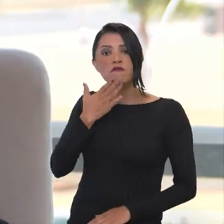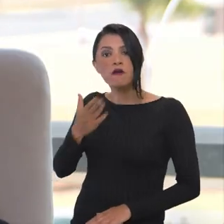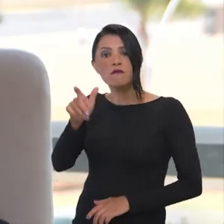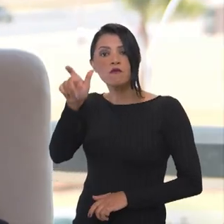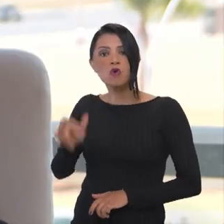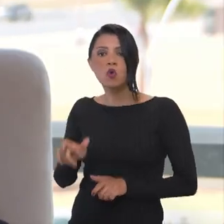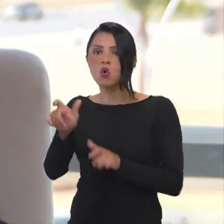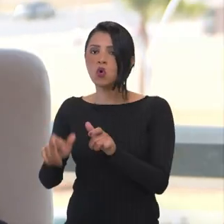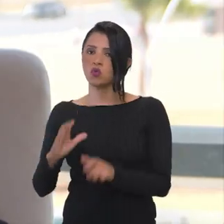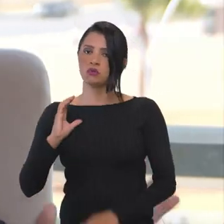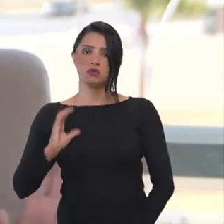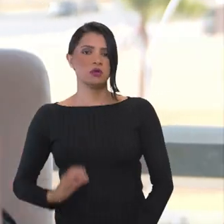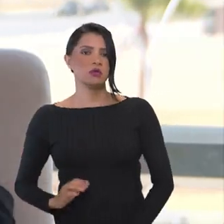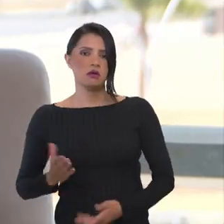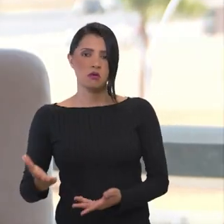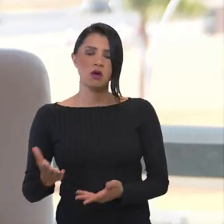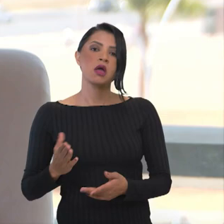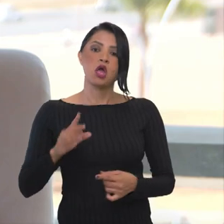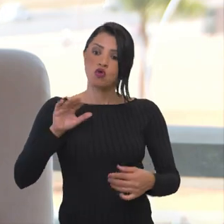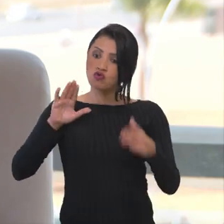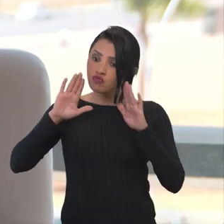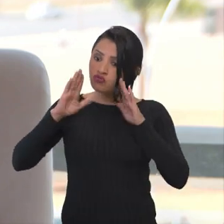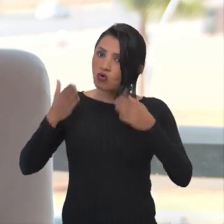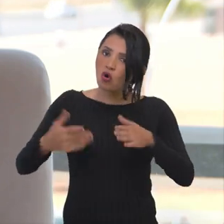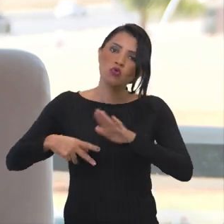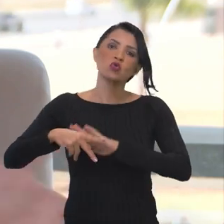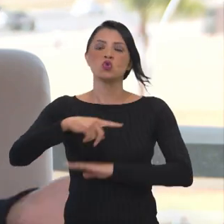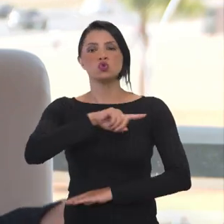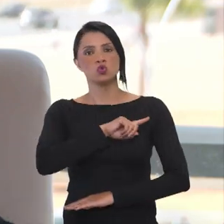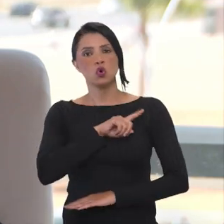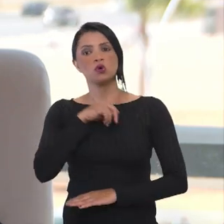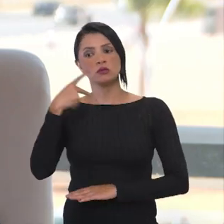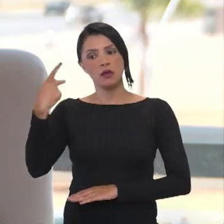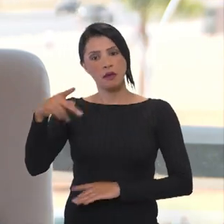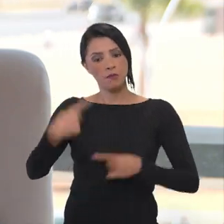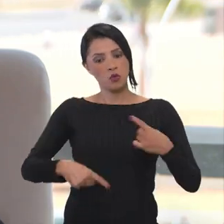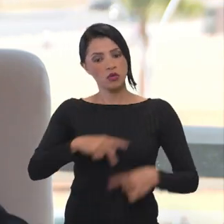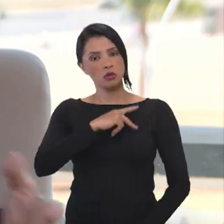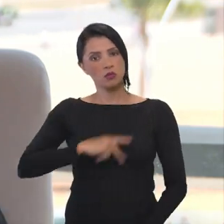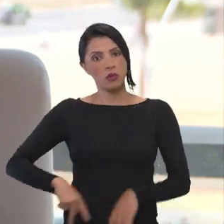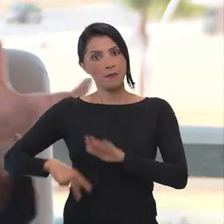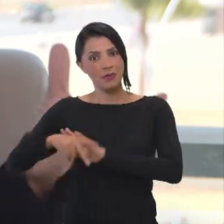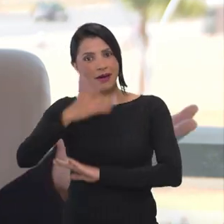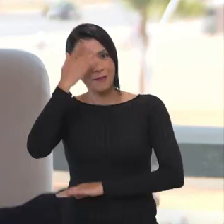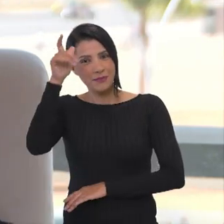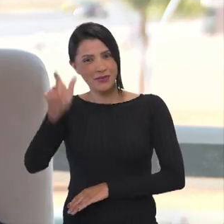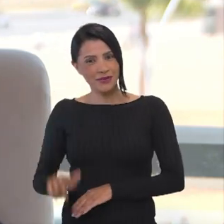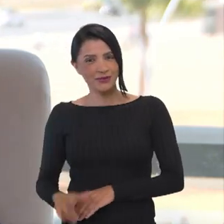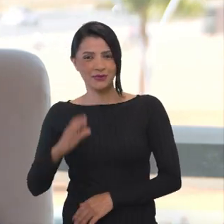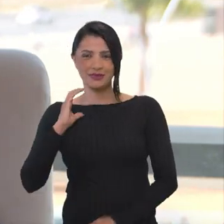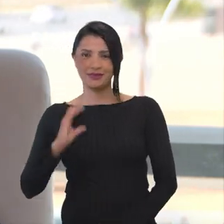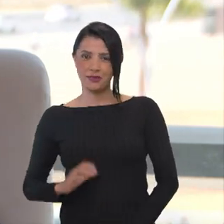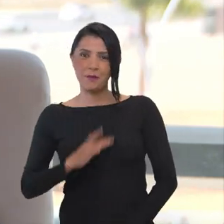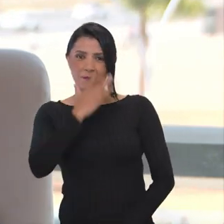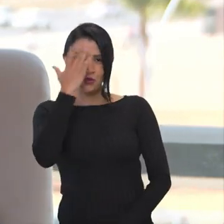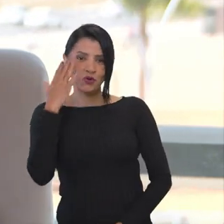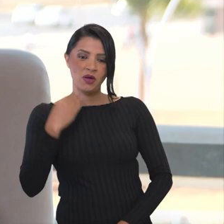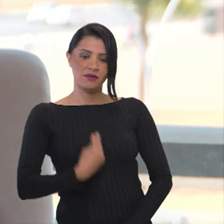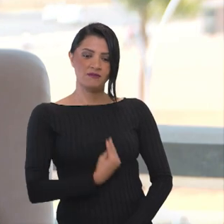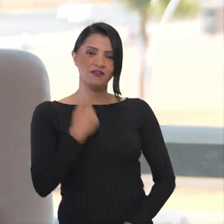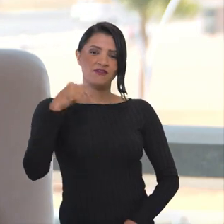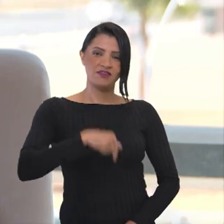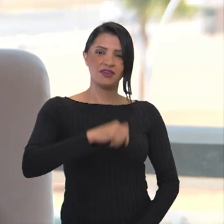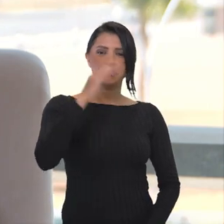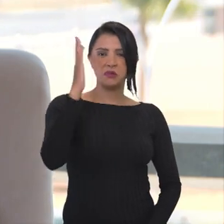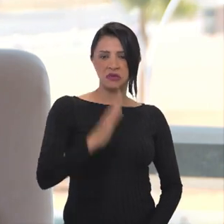cidadão. Porque o nosso foco, realmente, é a política pública para o cidadão brasileiro. Claro, quem estiver morando no Brasil, poder